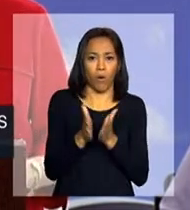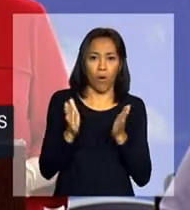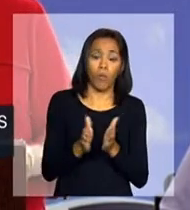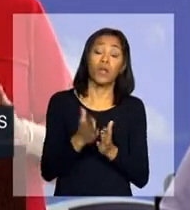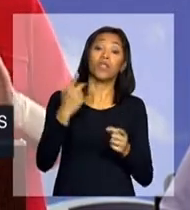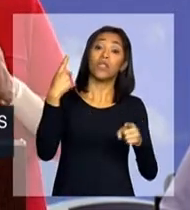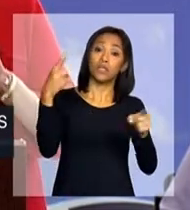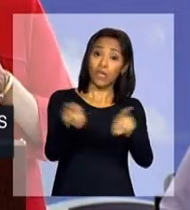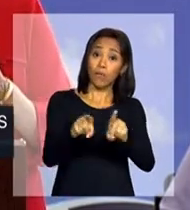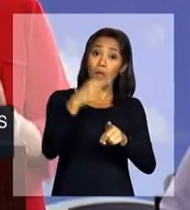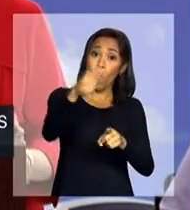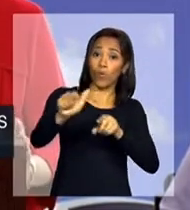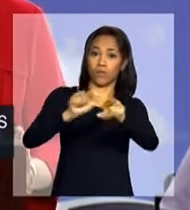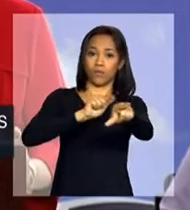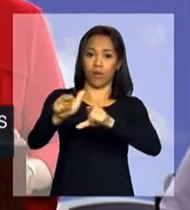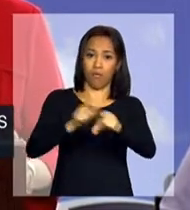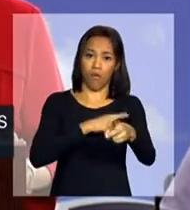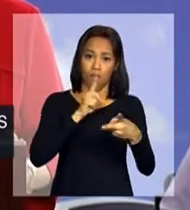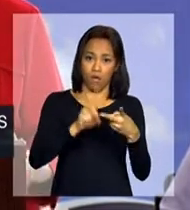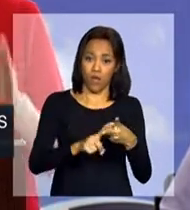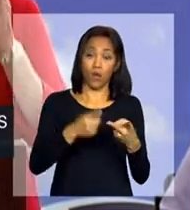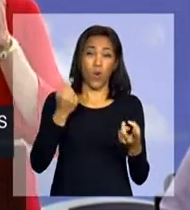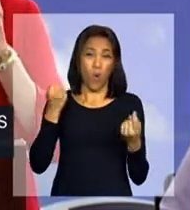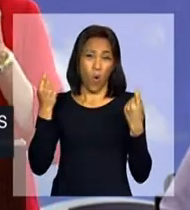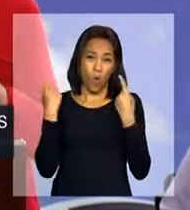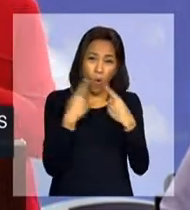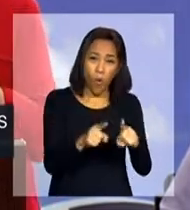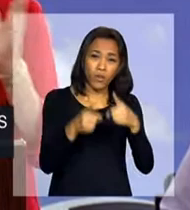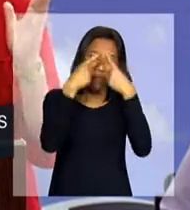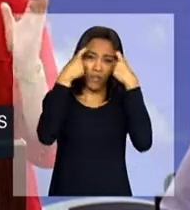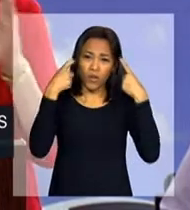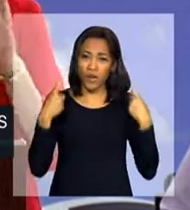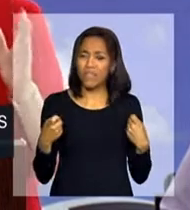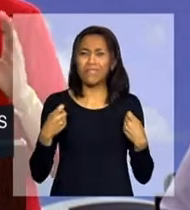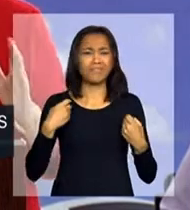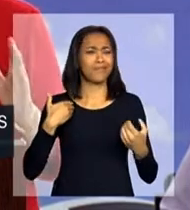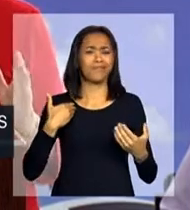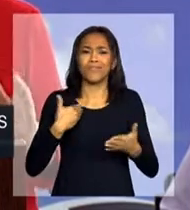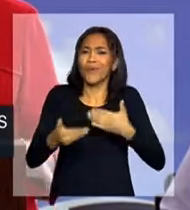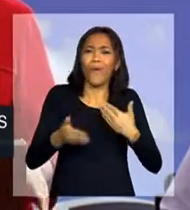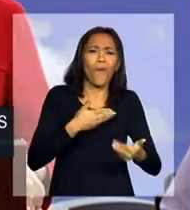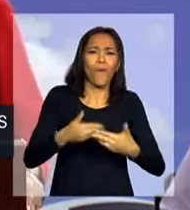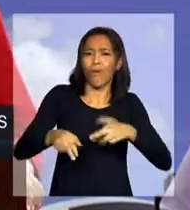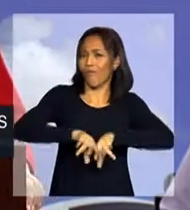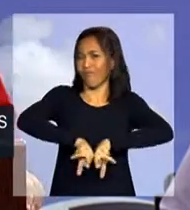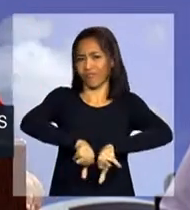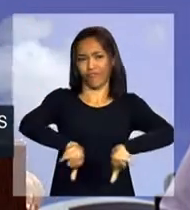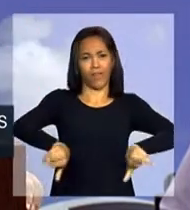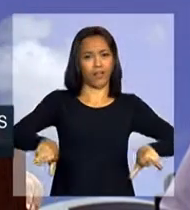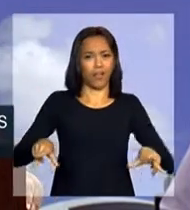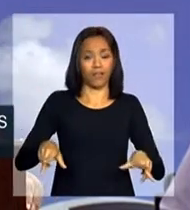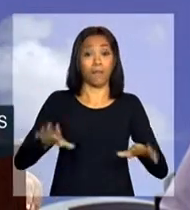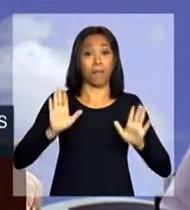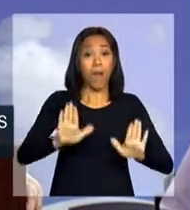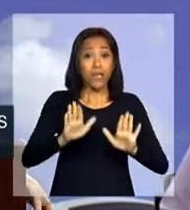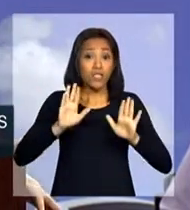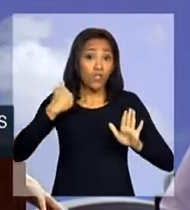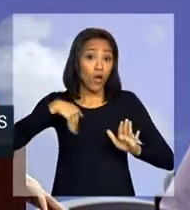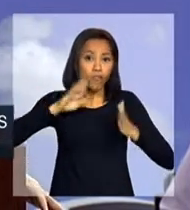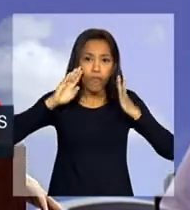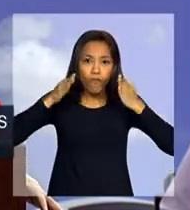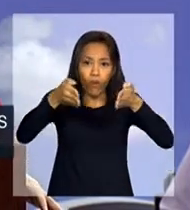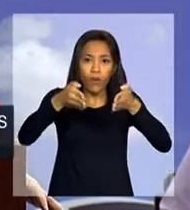combate à violência de todas as formas na sociedade, mas focamos